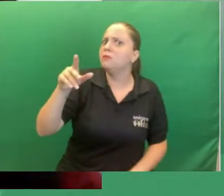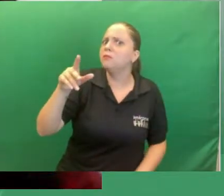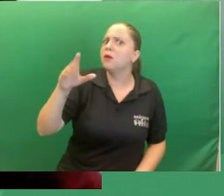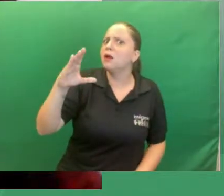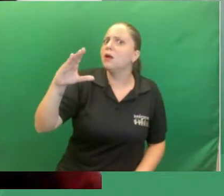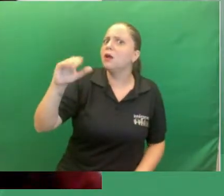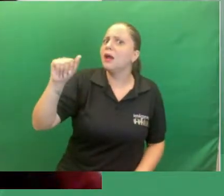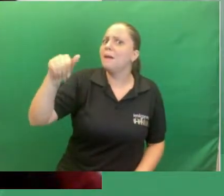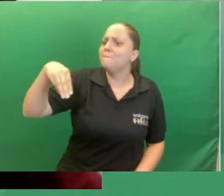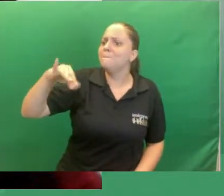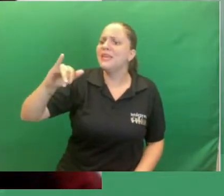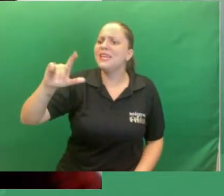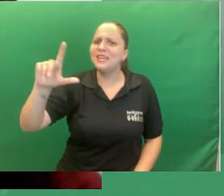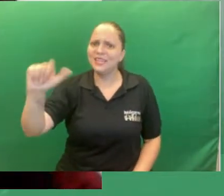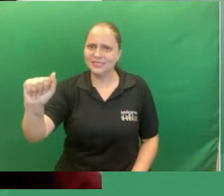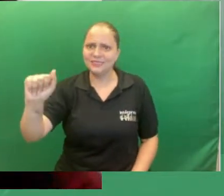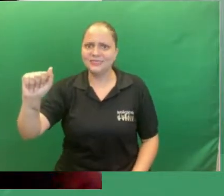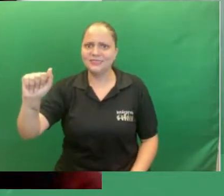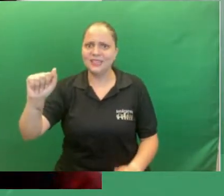também desculpa